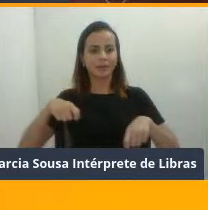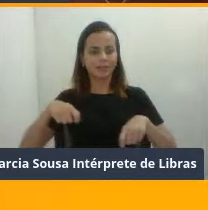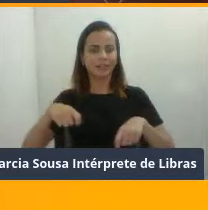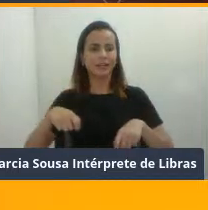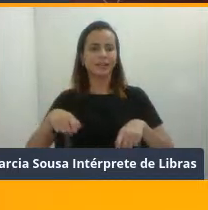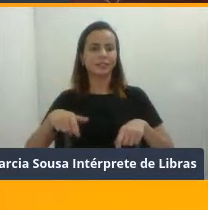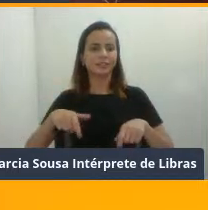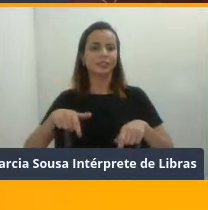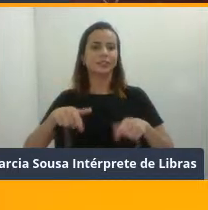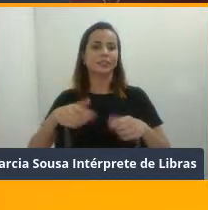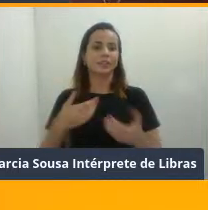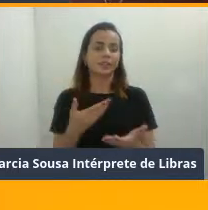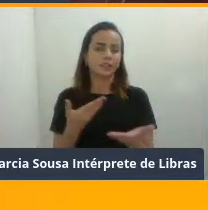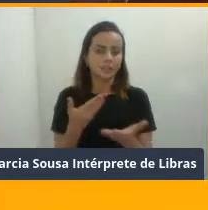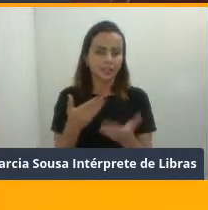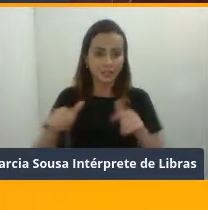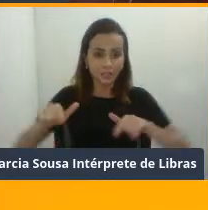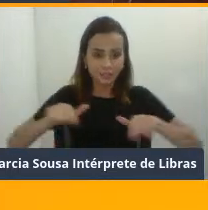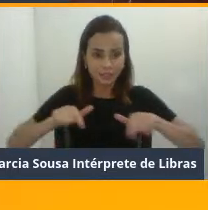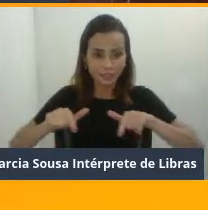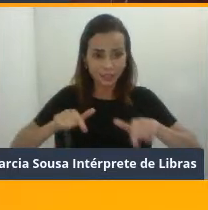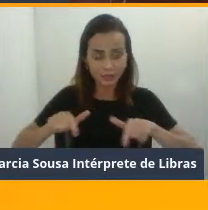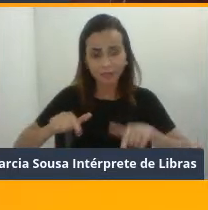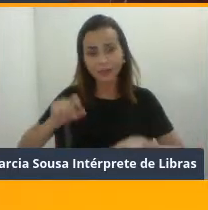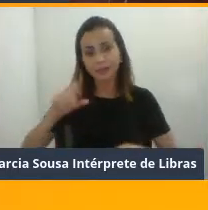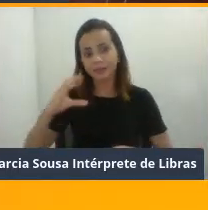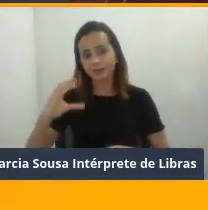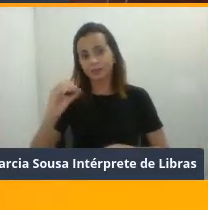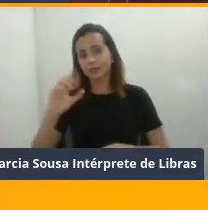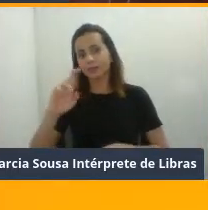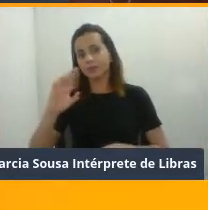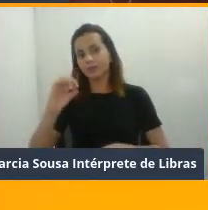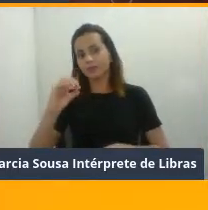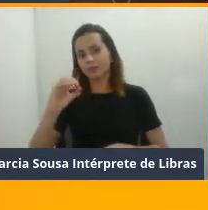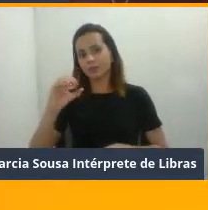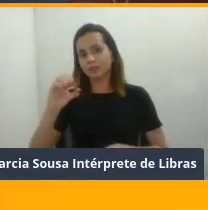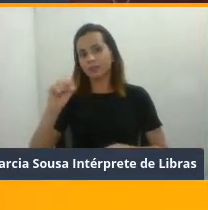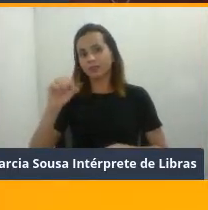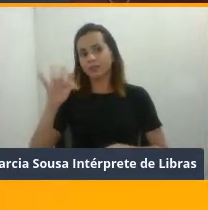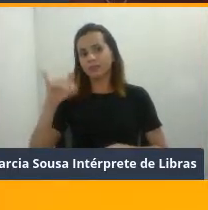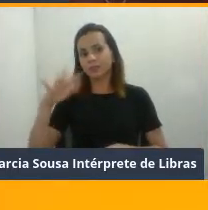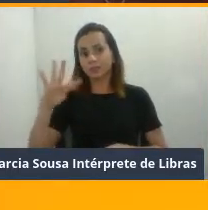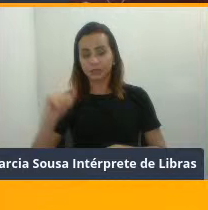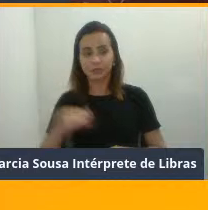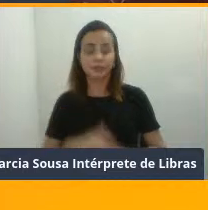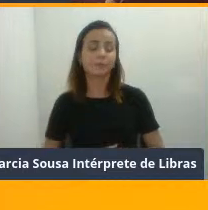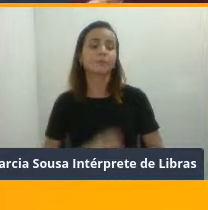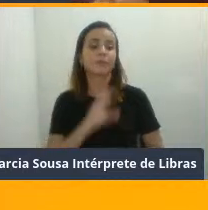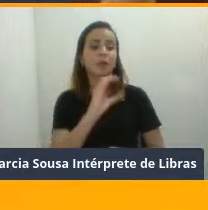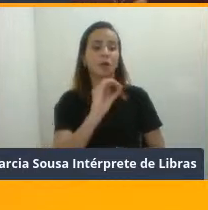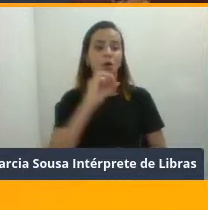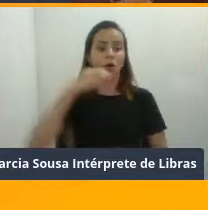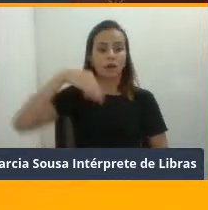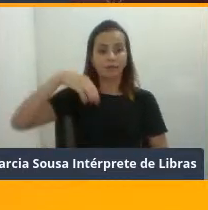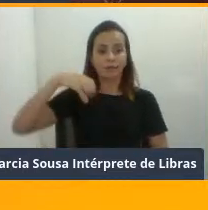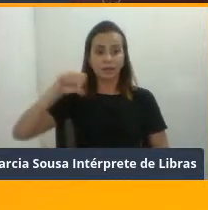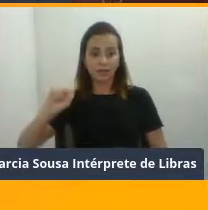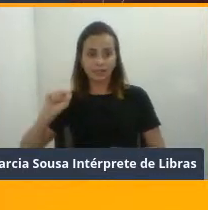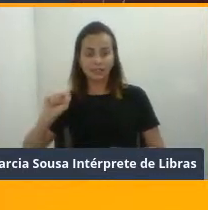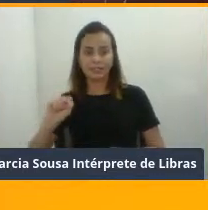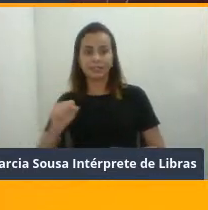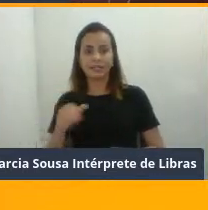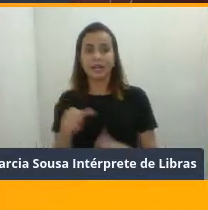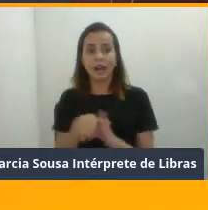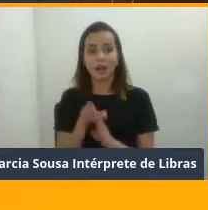falar como começar a praticar atividade física, certo? A OMS recomenda para adultos, semanalmente,